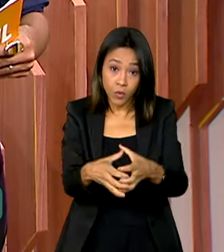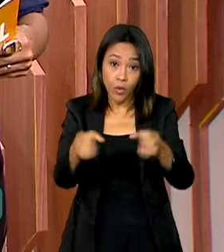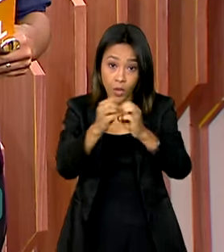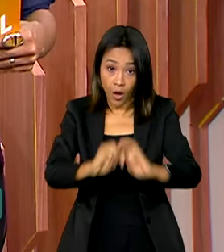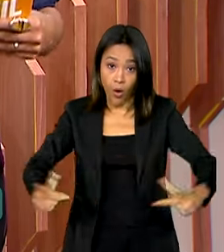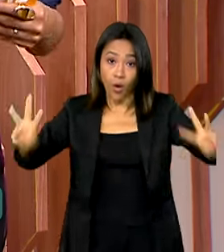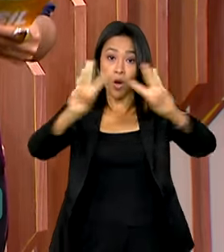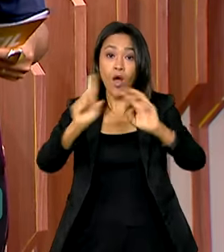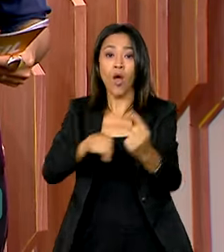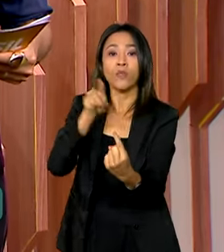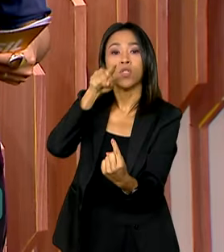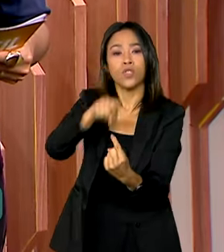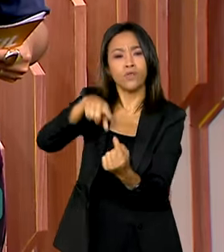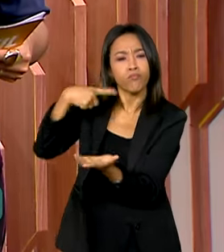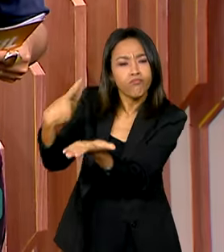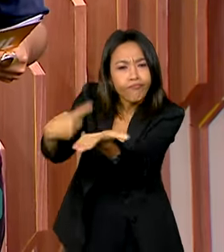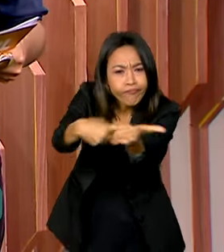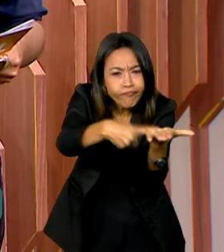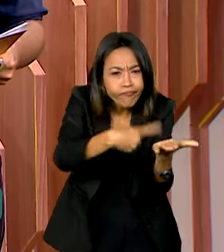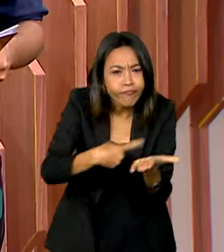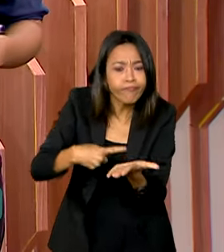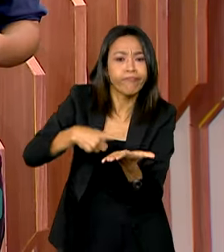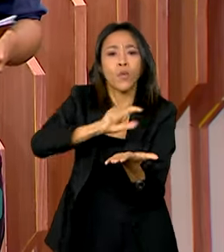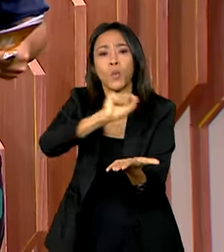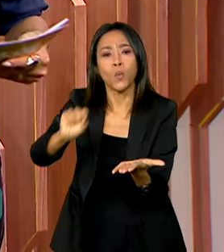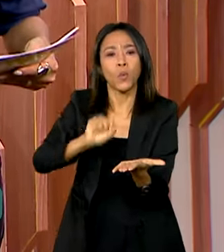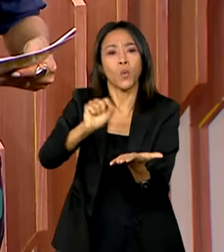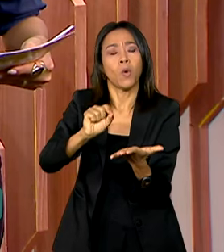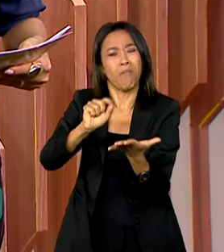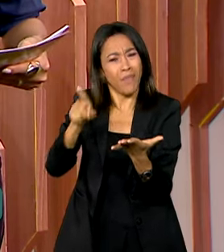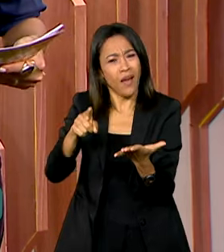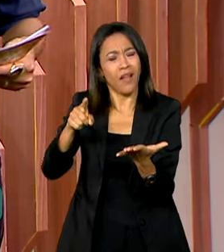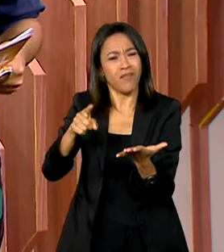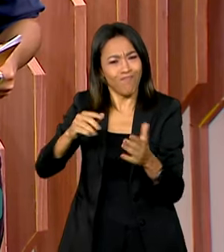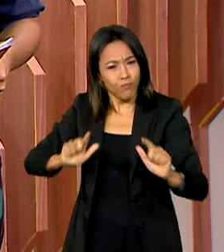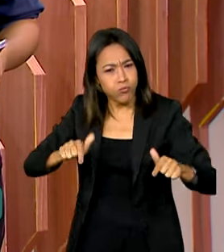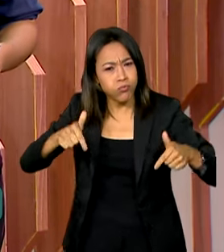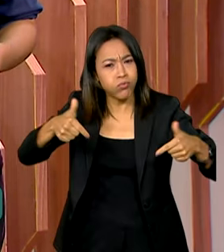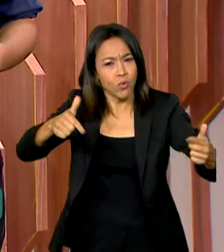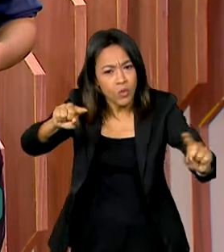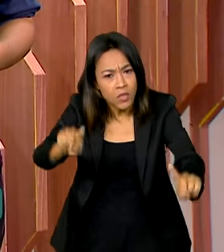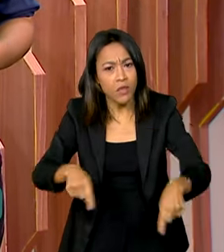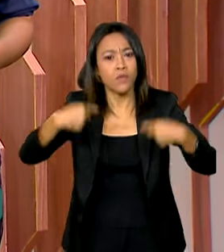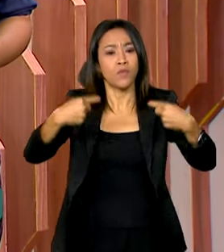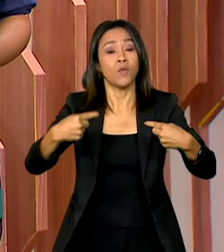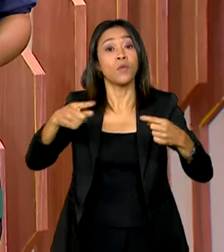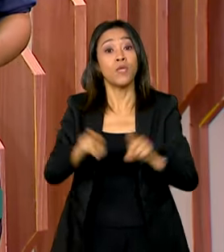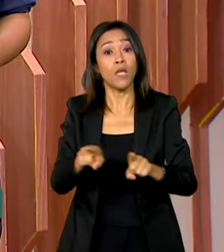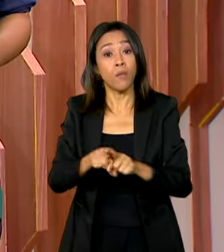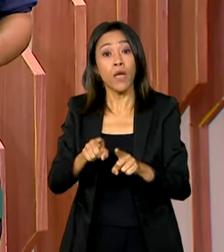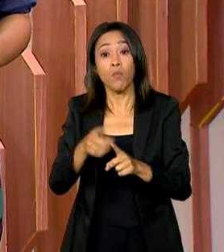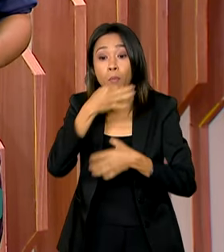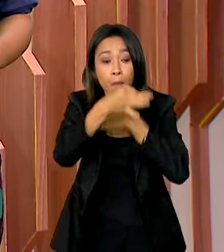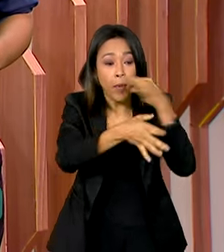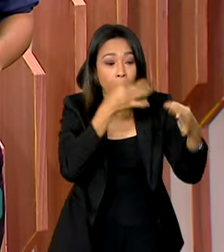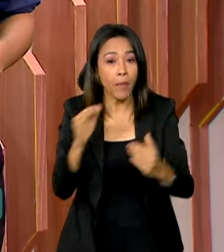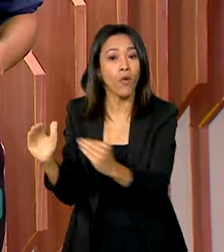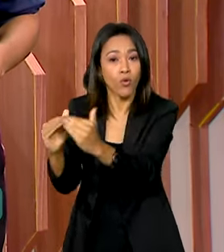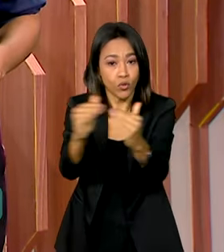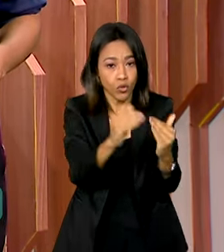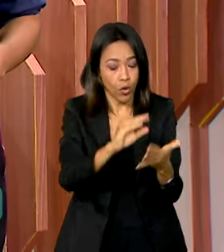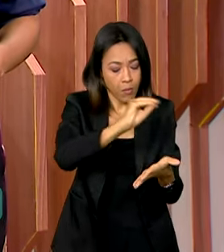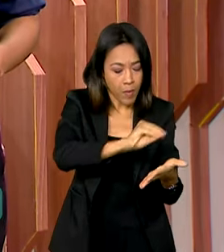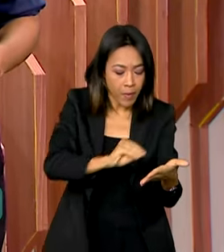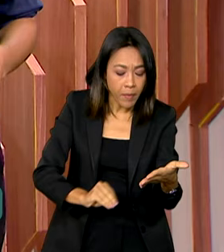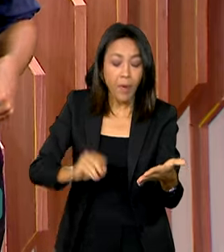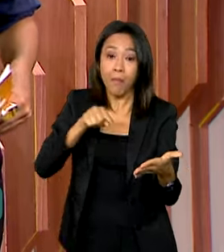acordos que aumentem a cooperação para enfrentar desafios críticos e estabelecer um novo consenso internacional para preservar o